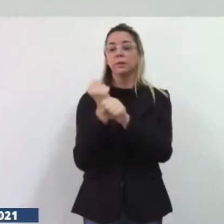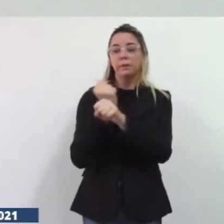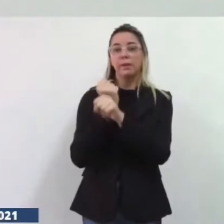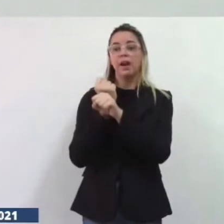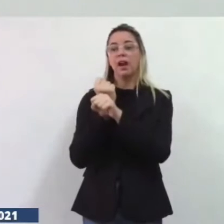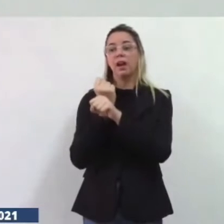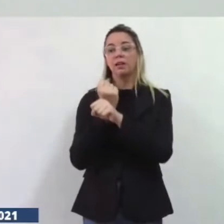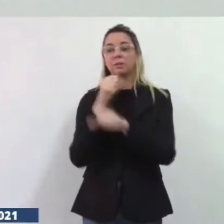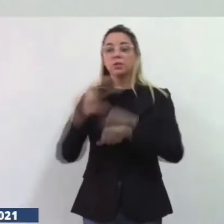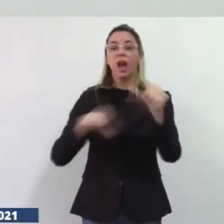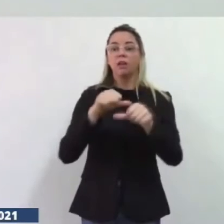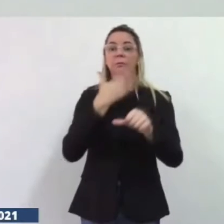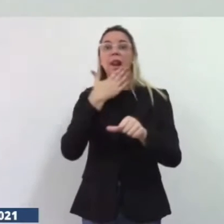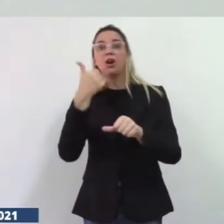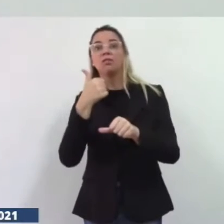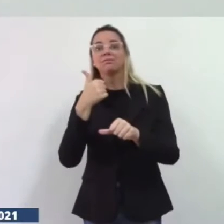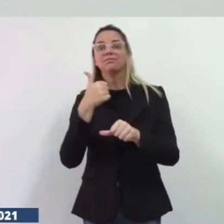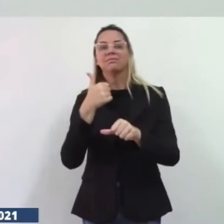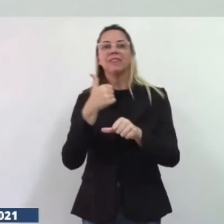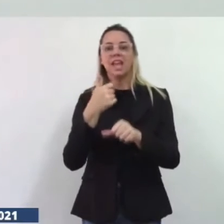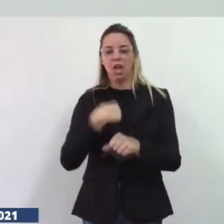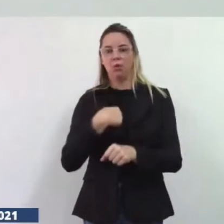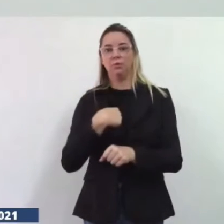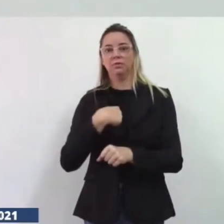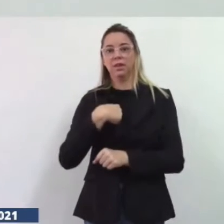diretor lá há quase 10 anos